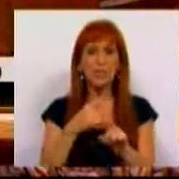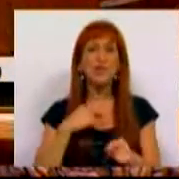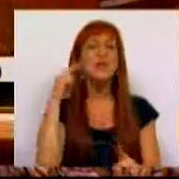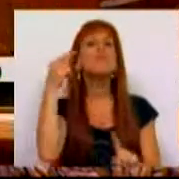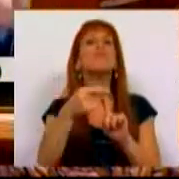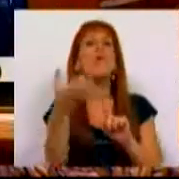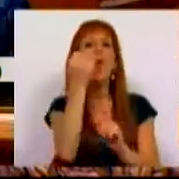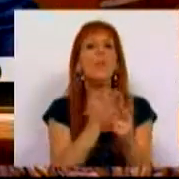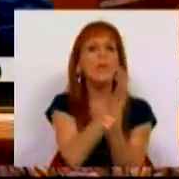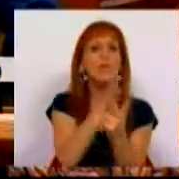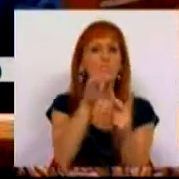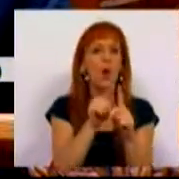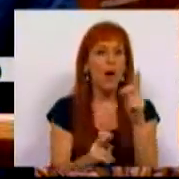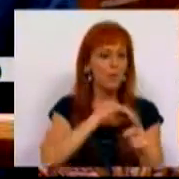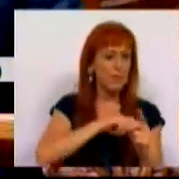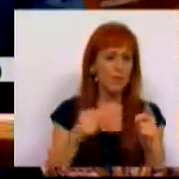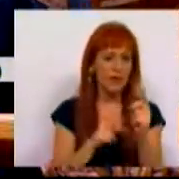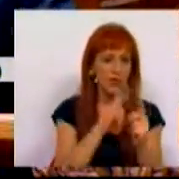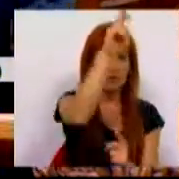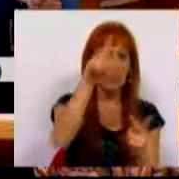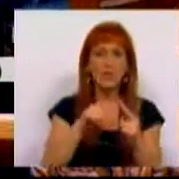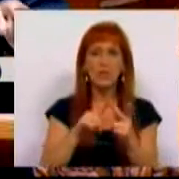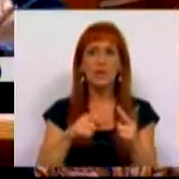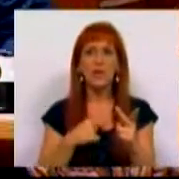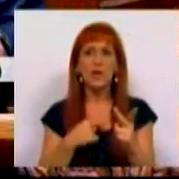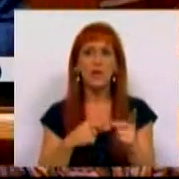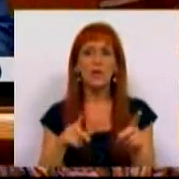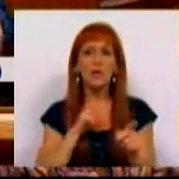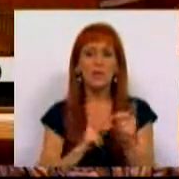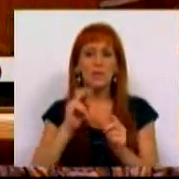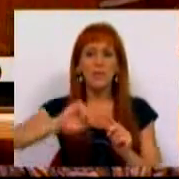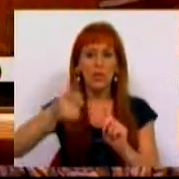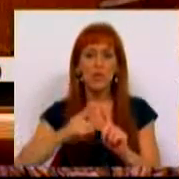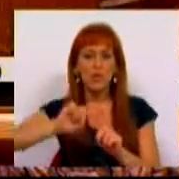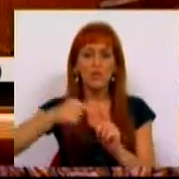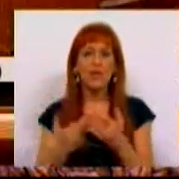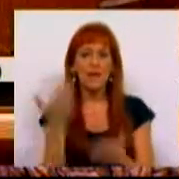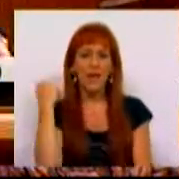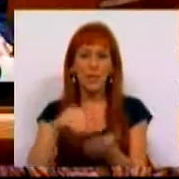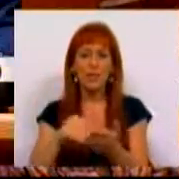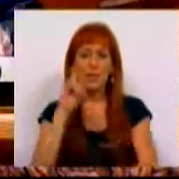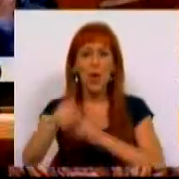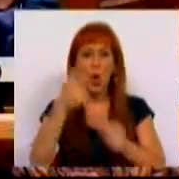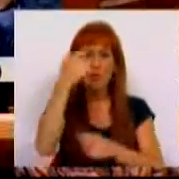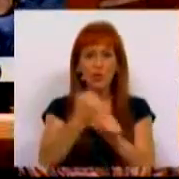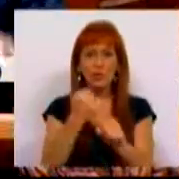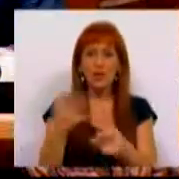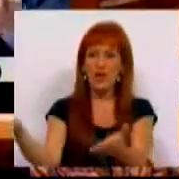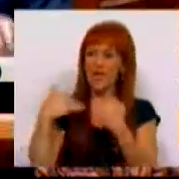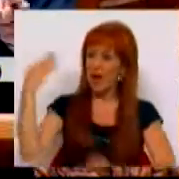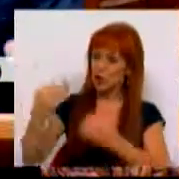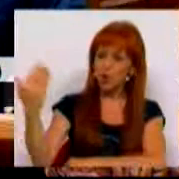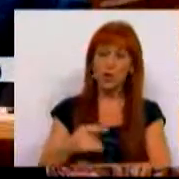alcança-se por duas vias. Pelo aumento do salário mínimo e pelo complemento salarial anual que visa retirar da pobreza aqueles que trabalham, trazendo